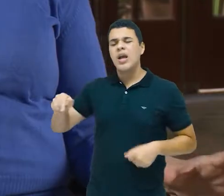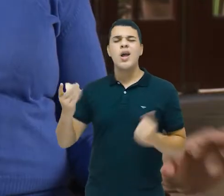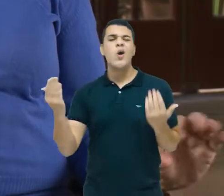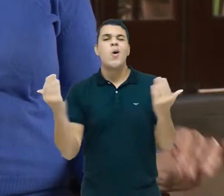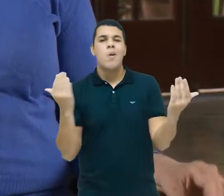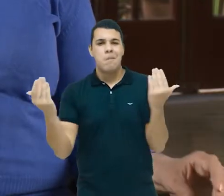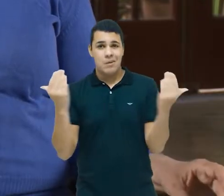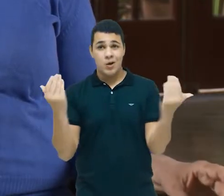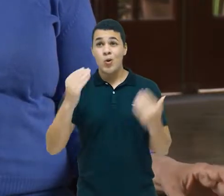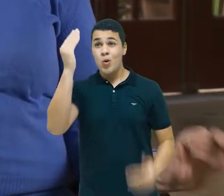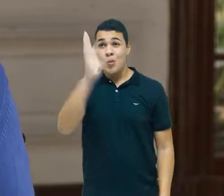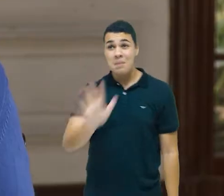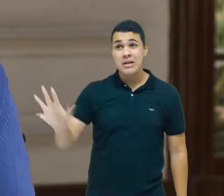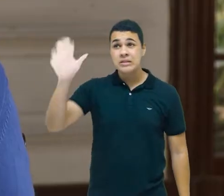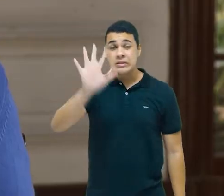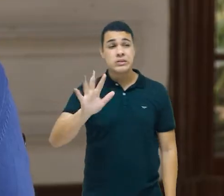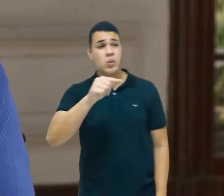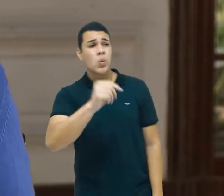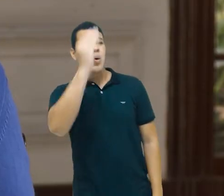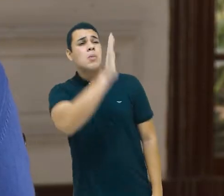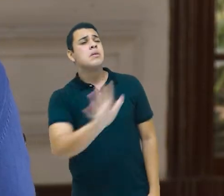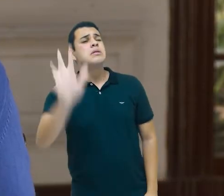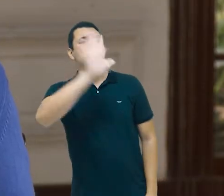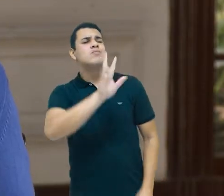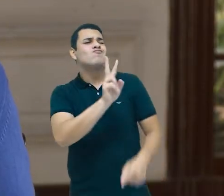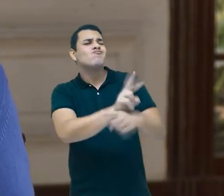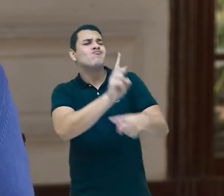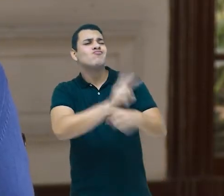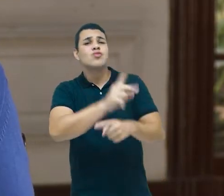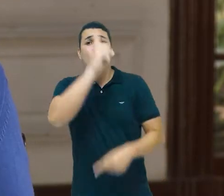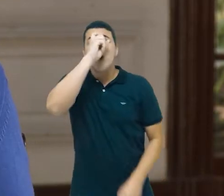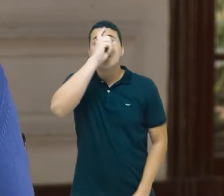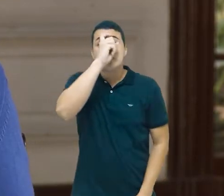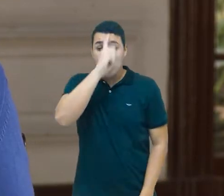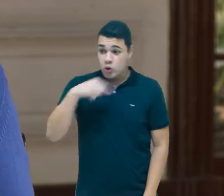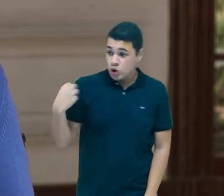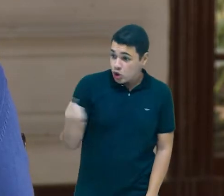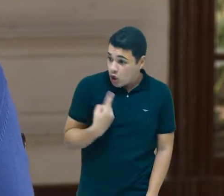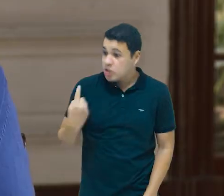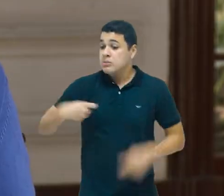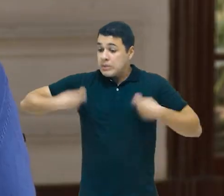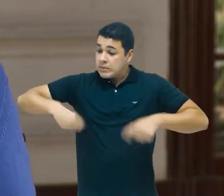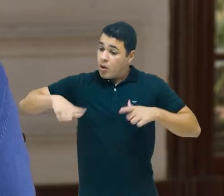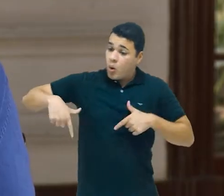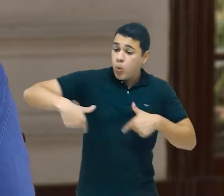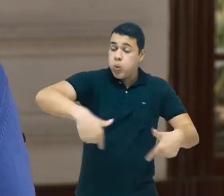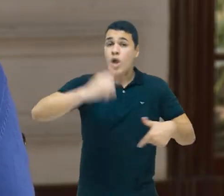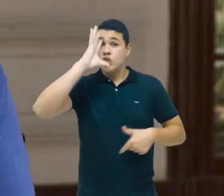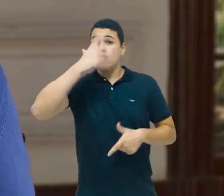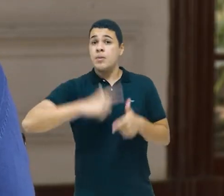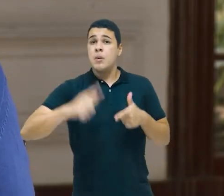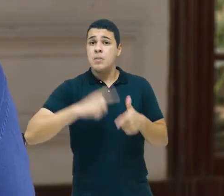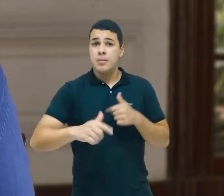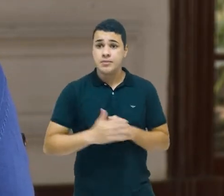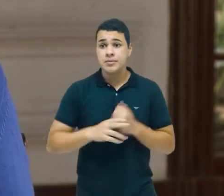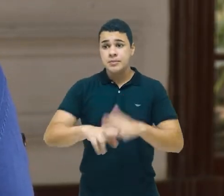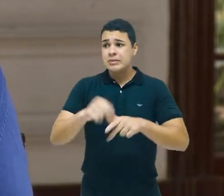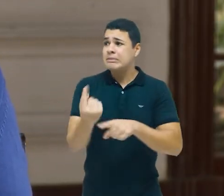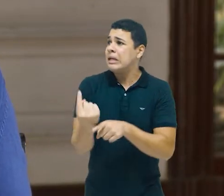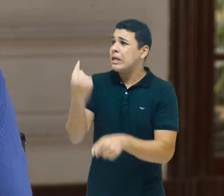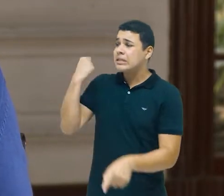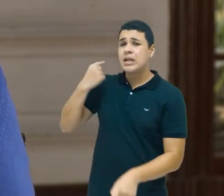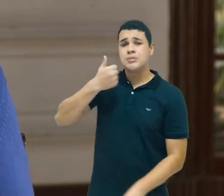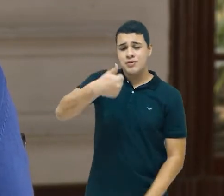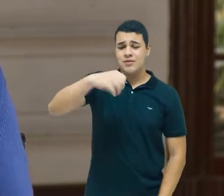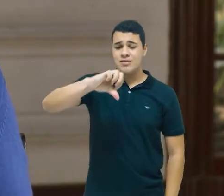diz assim, o Brasil é um grande hospital. Nós precisamos resolver esse problema. Então, desde 1916,